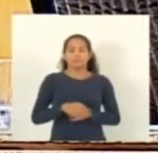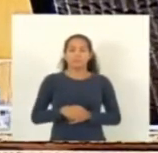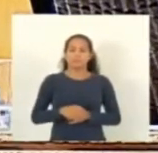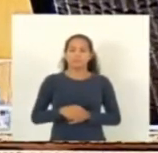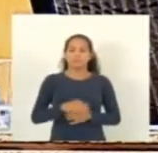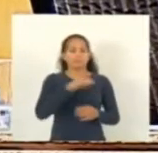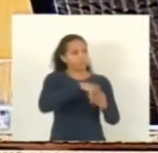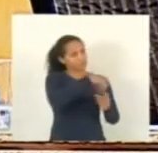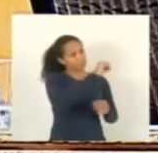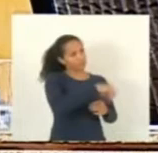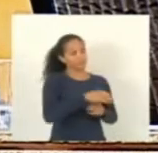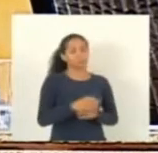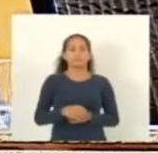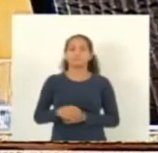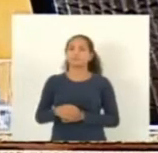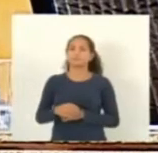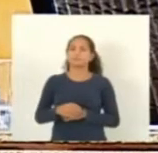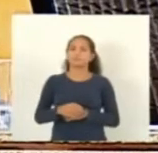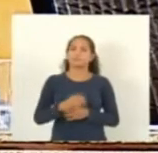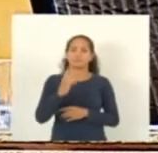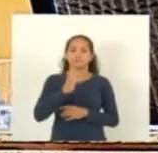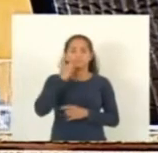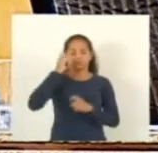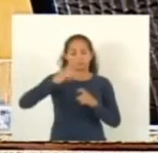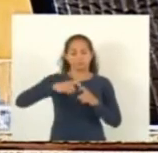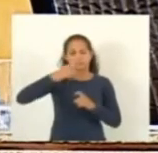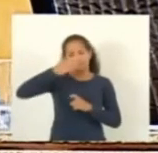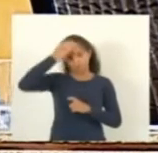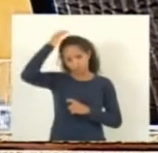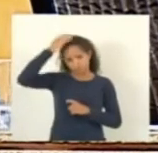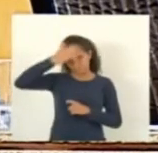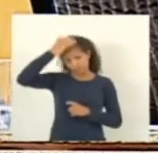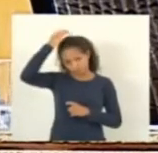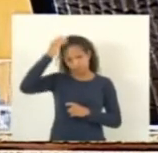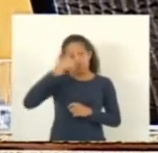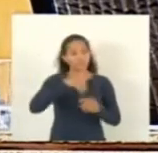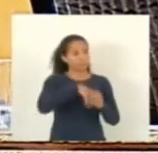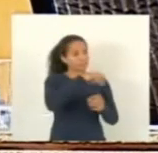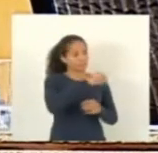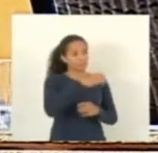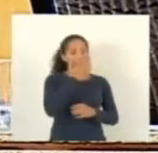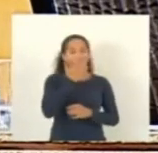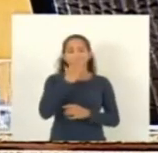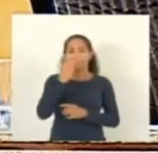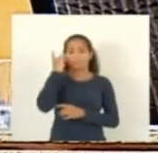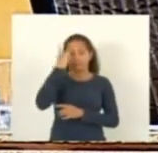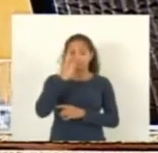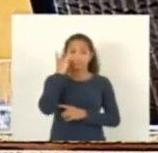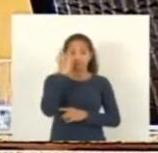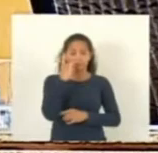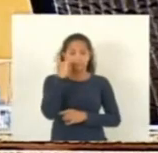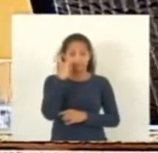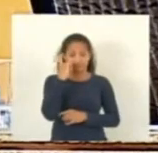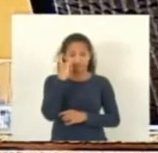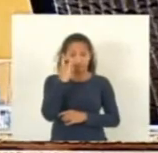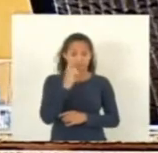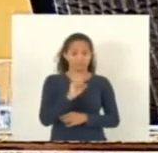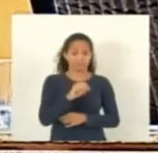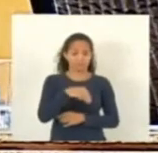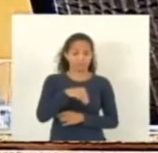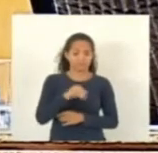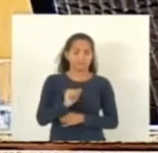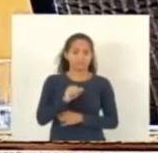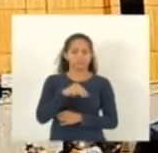vota vota sim doutor Hércules deputado doutor Hércules vota sim deputado doutor Emílio